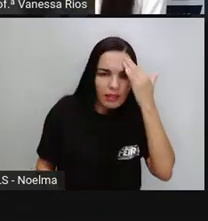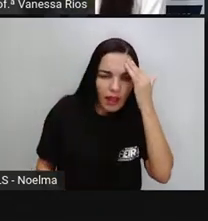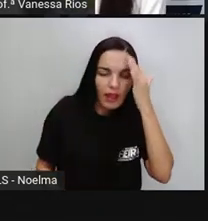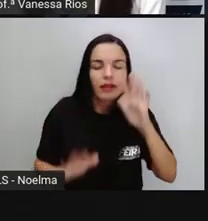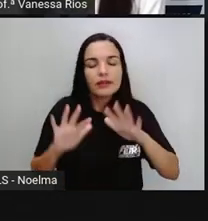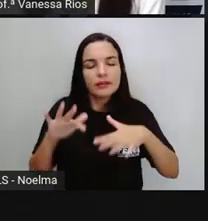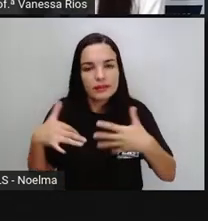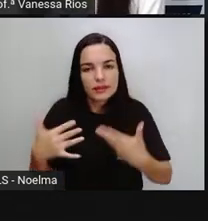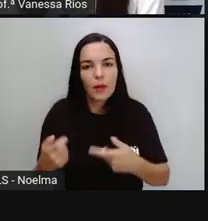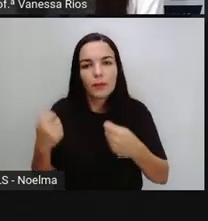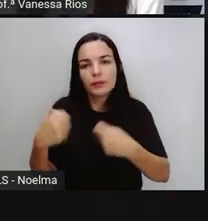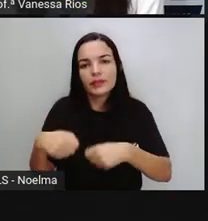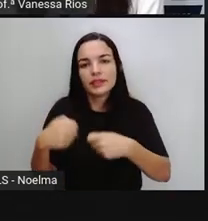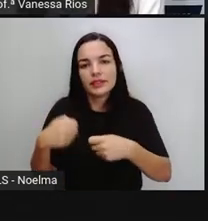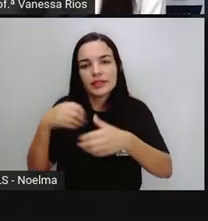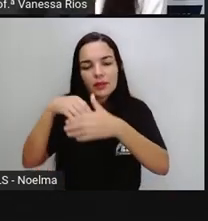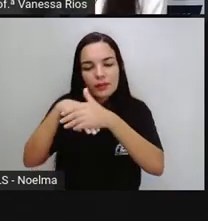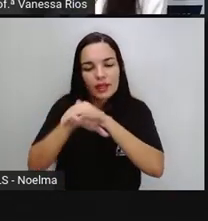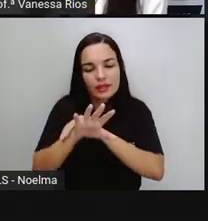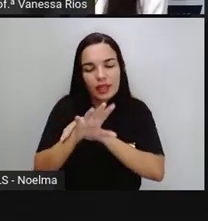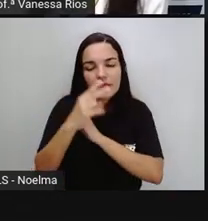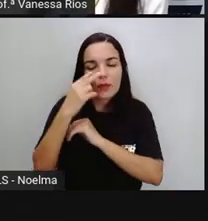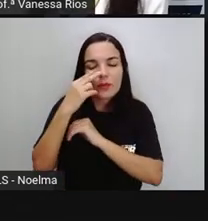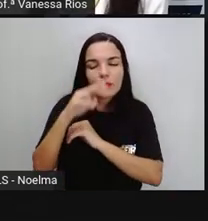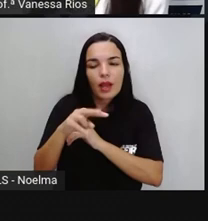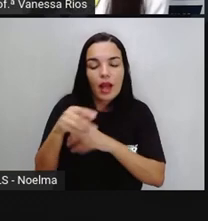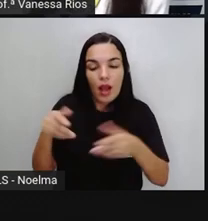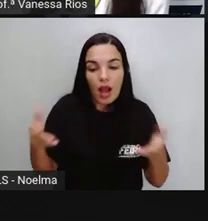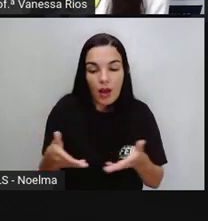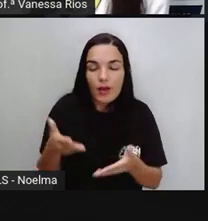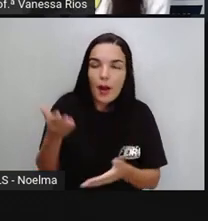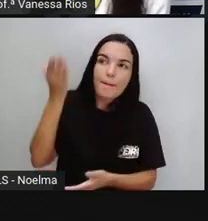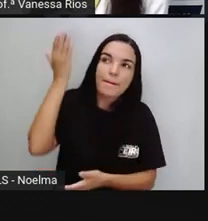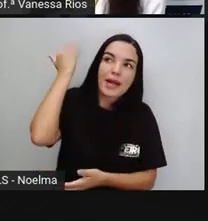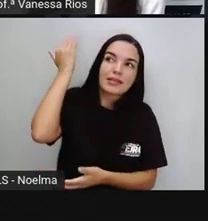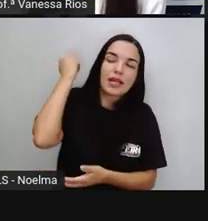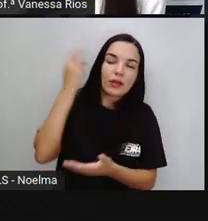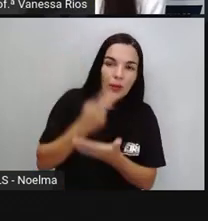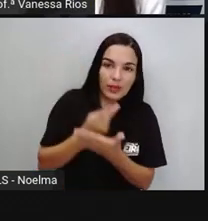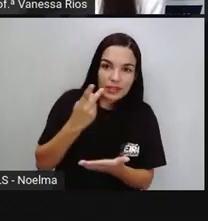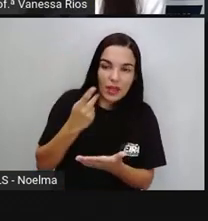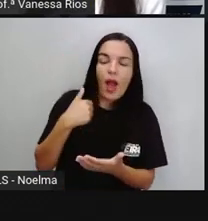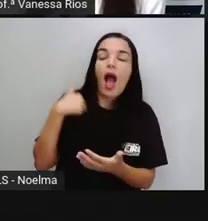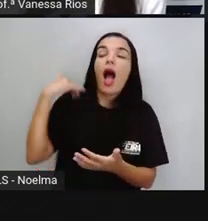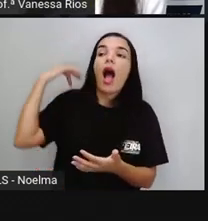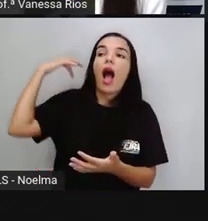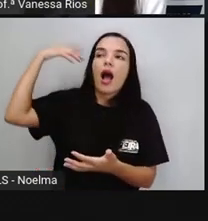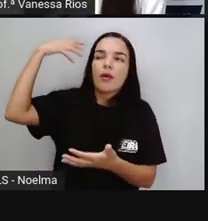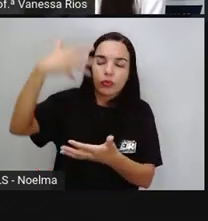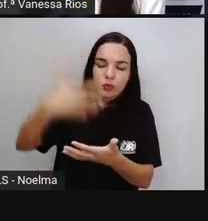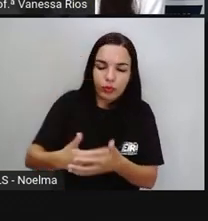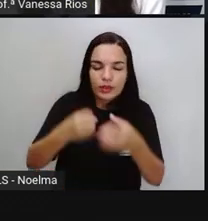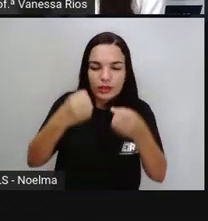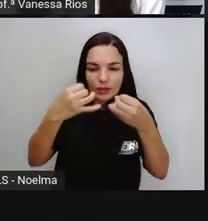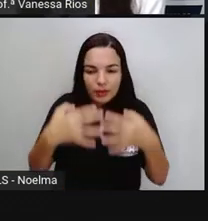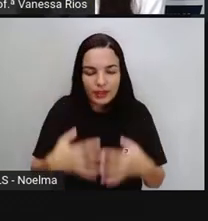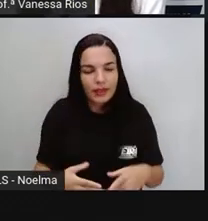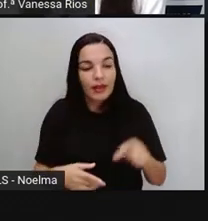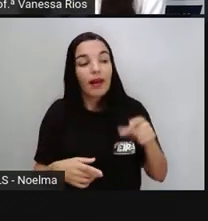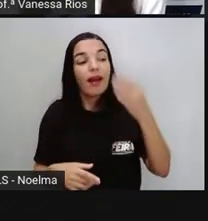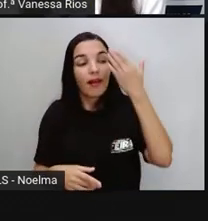né? A gente consegue entender o presente observando o que aconteceu no passado. E aí é importante existir esse